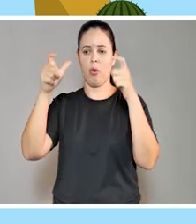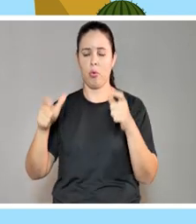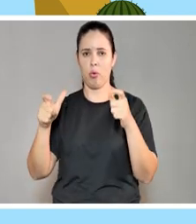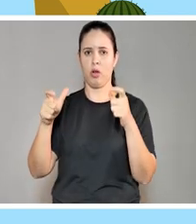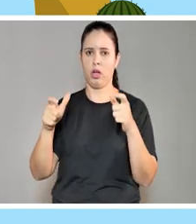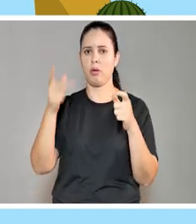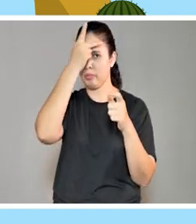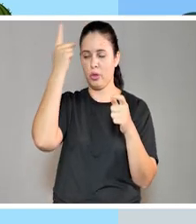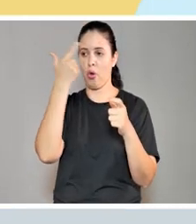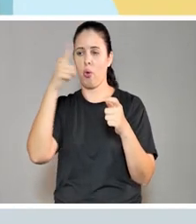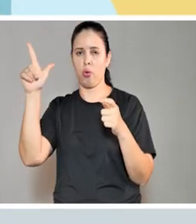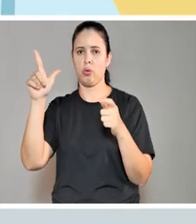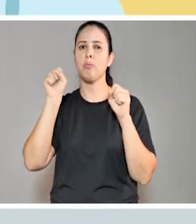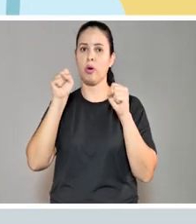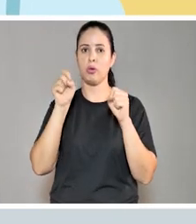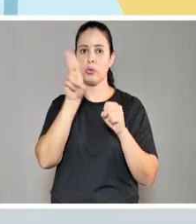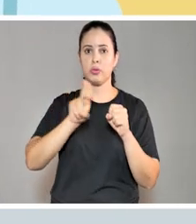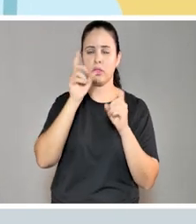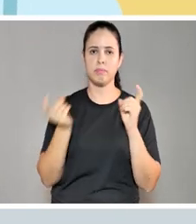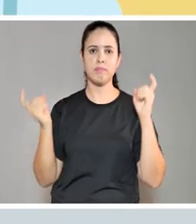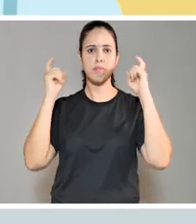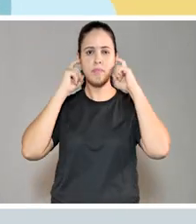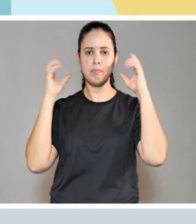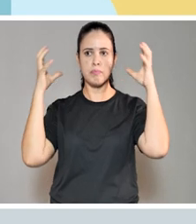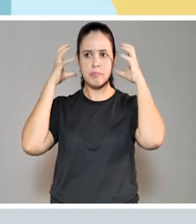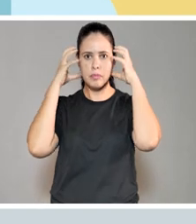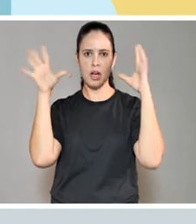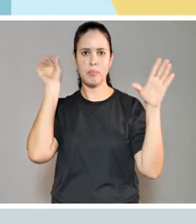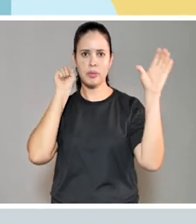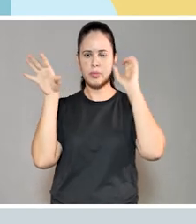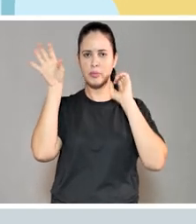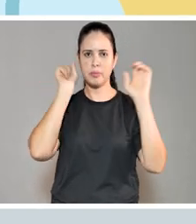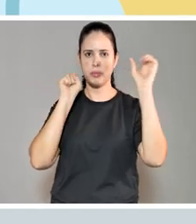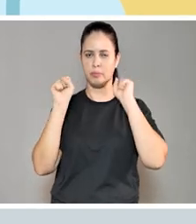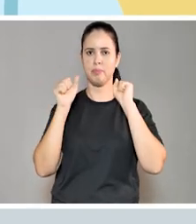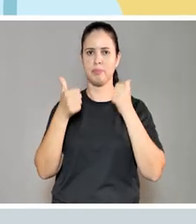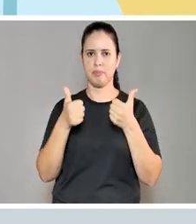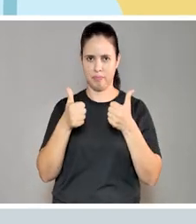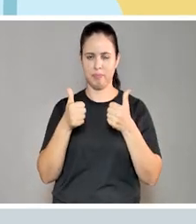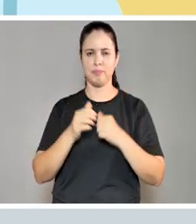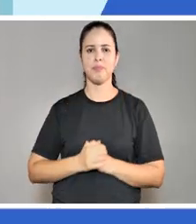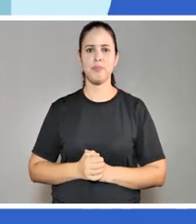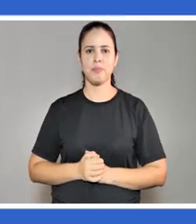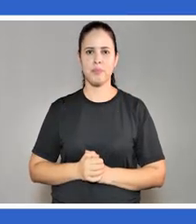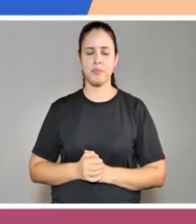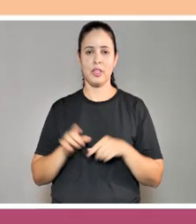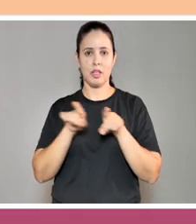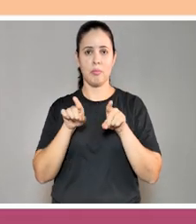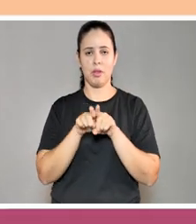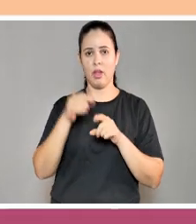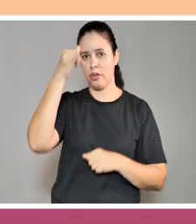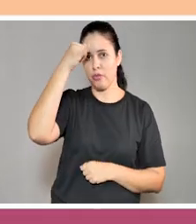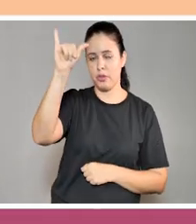ambiente compartilhado, opte por fones de ouvido para absorver o conteúdo sem interferências do ambiente externo. Fique